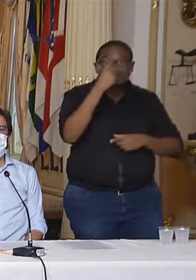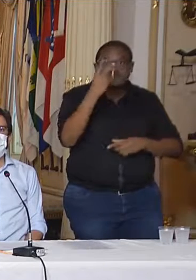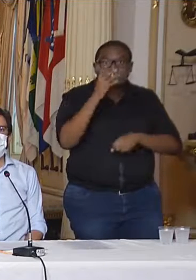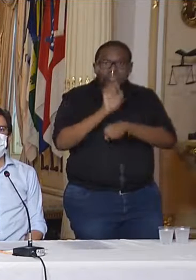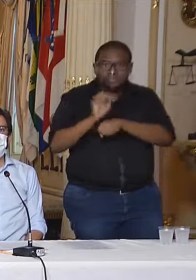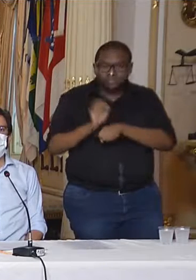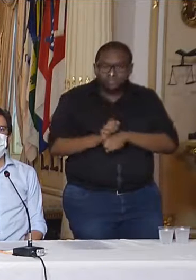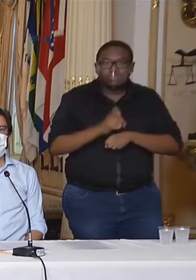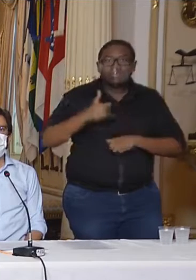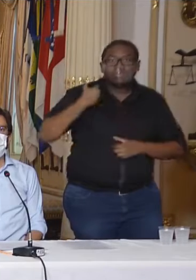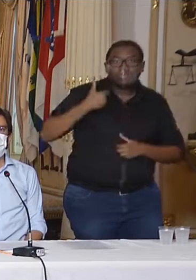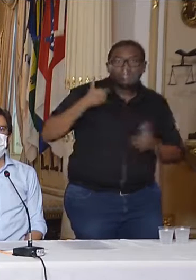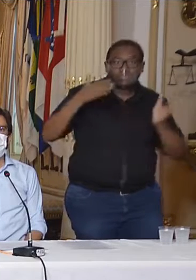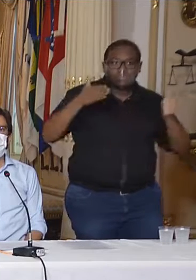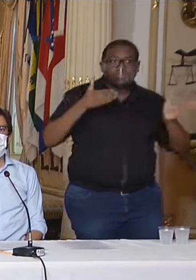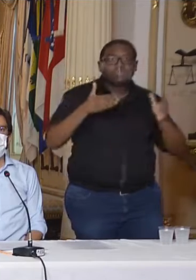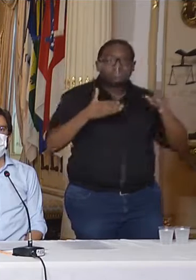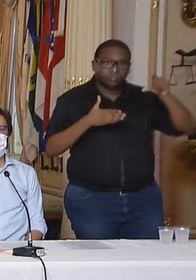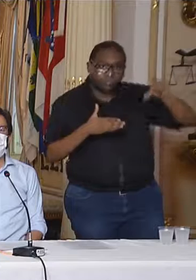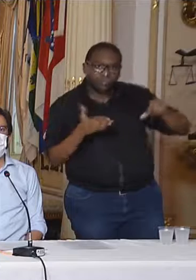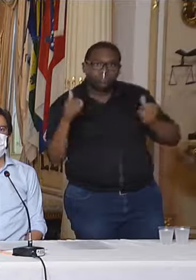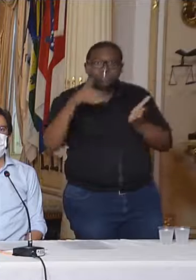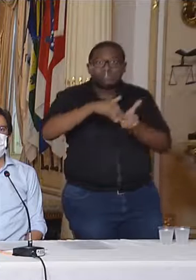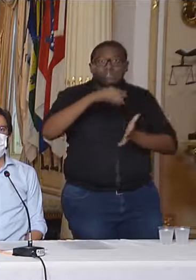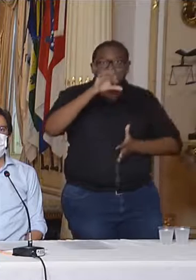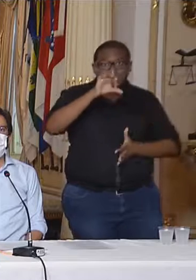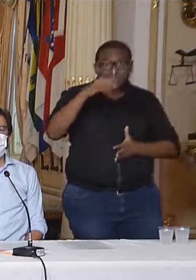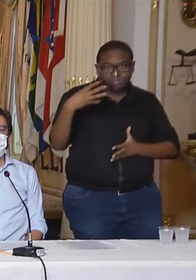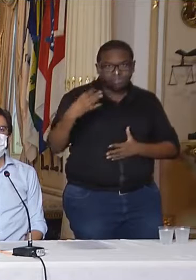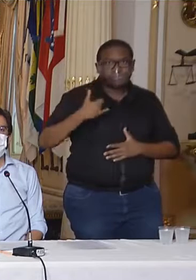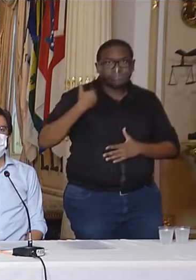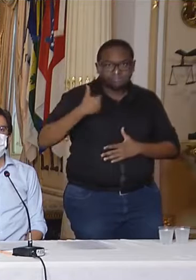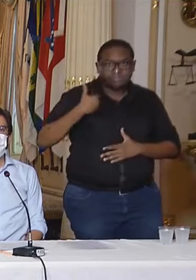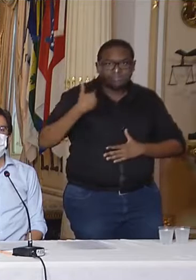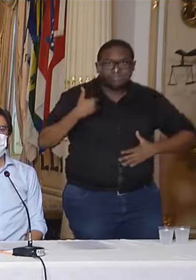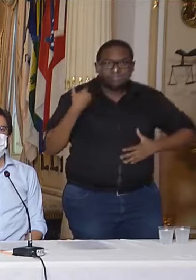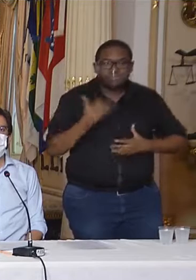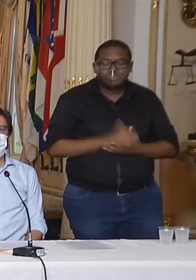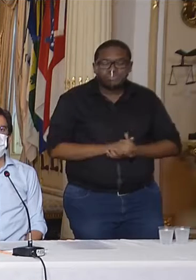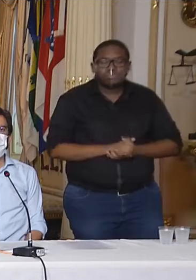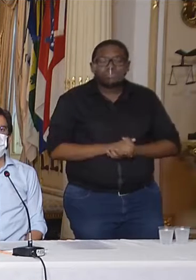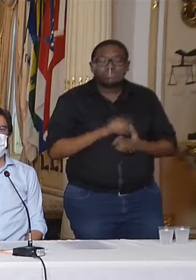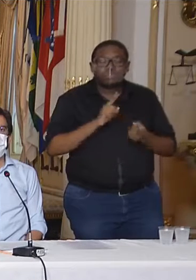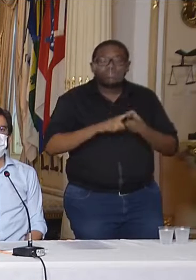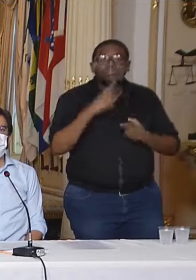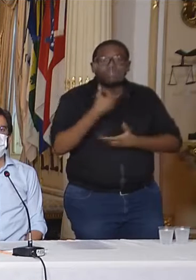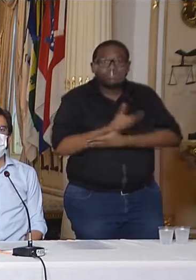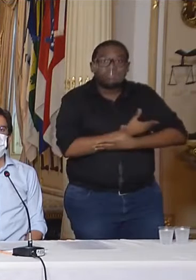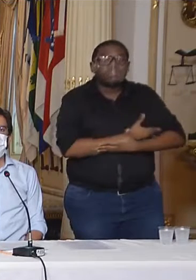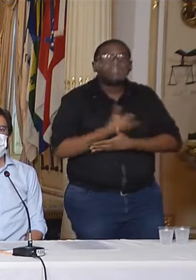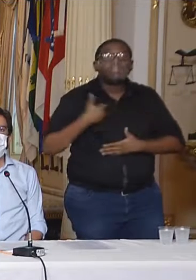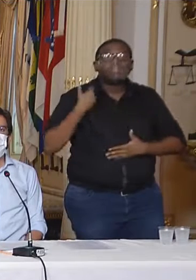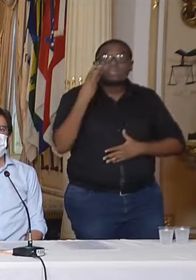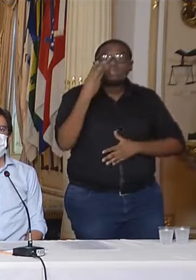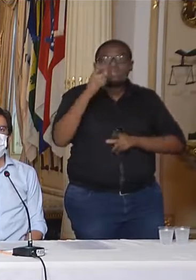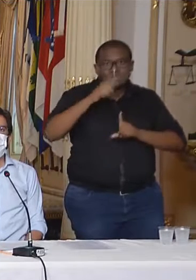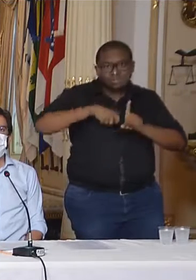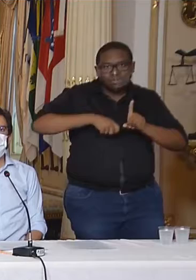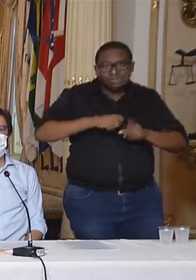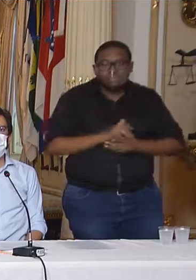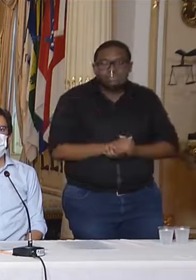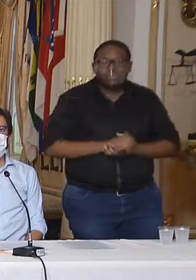com idades entre 19 e 94 anos, além do registro de um bebê de 3 meses. Os óbitos